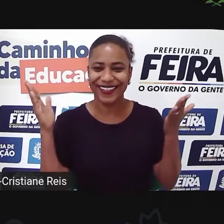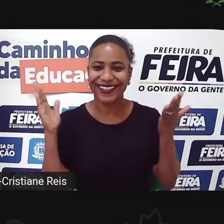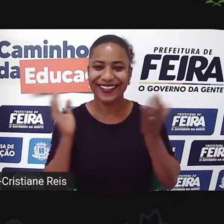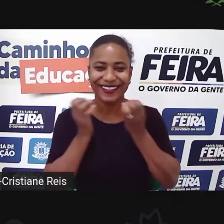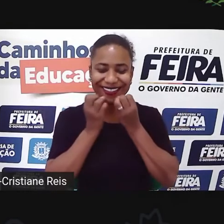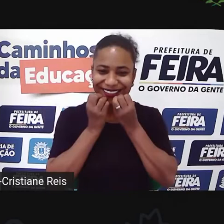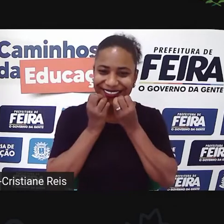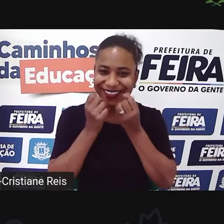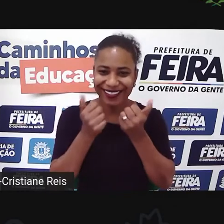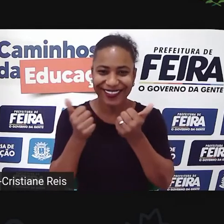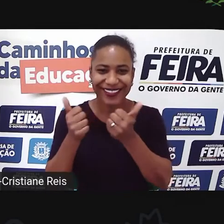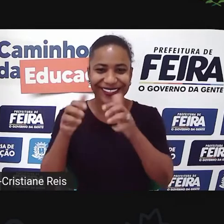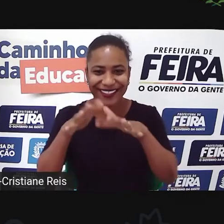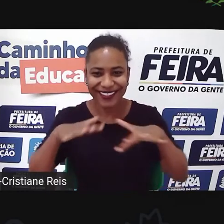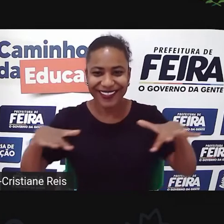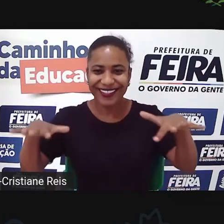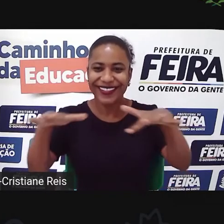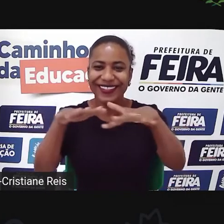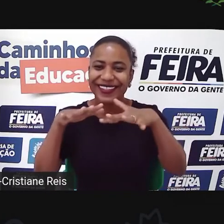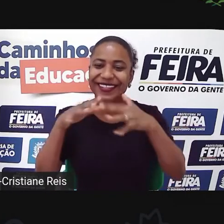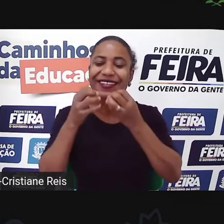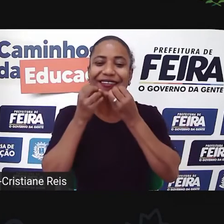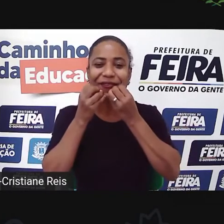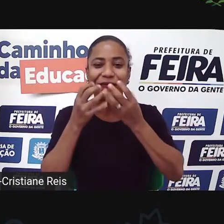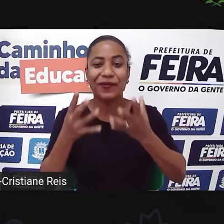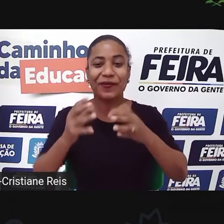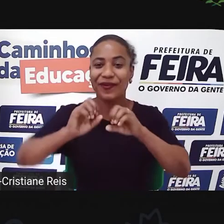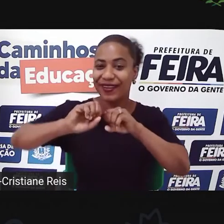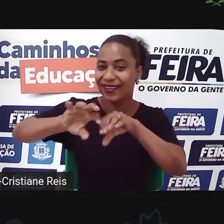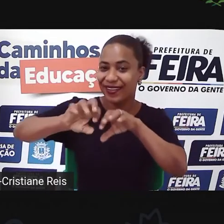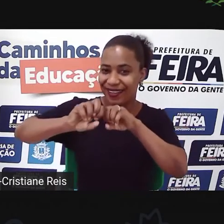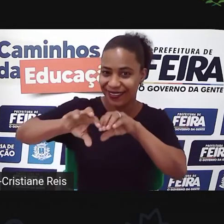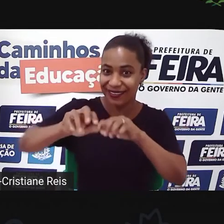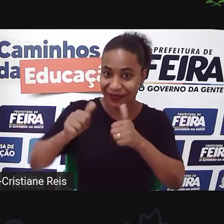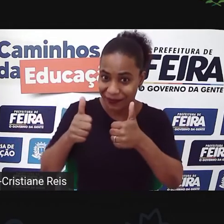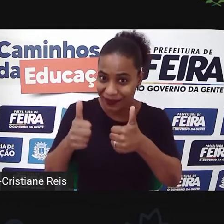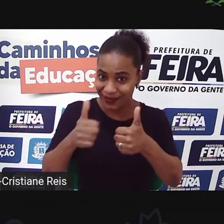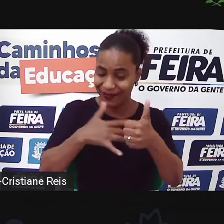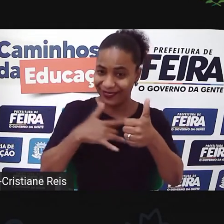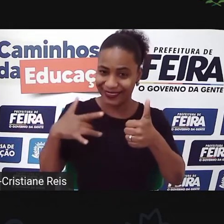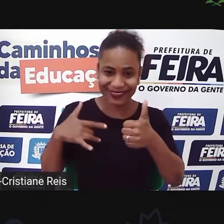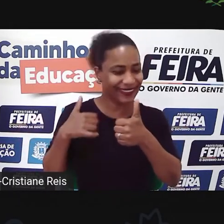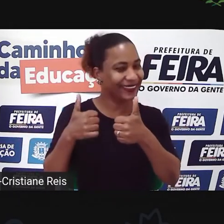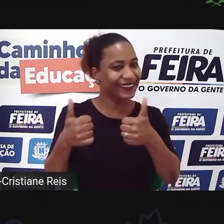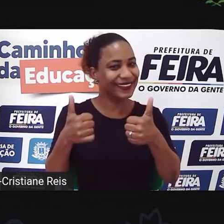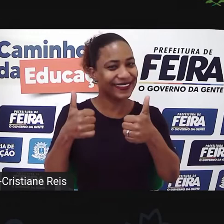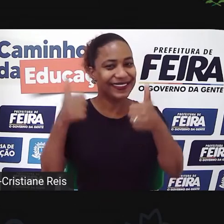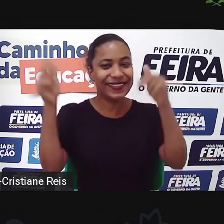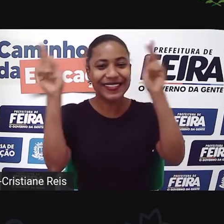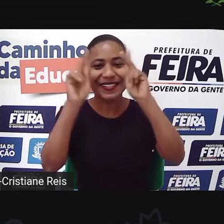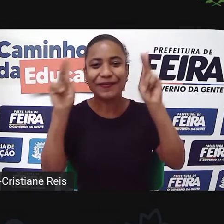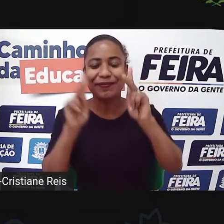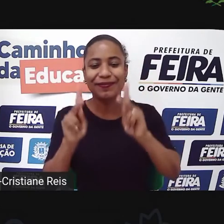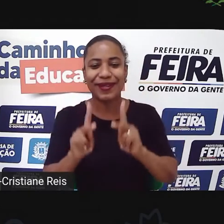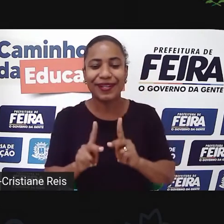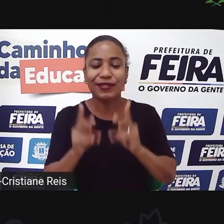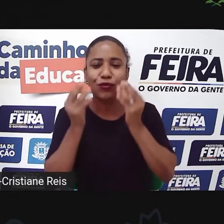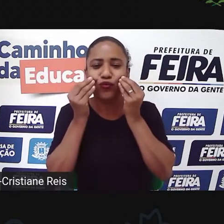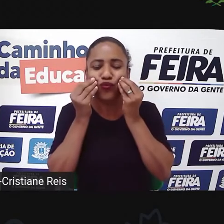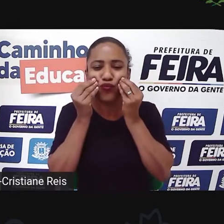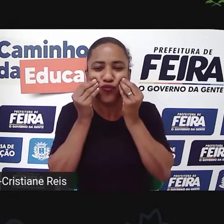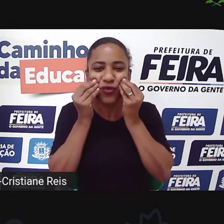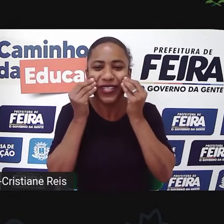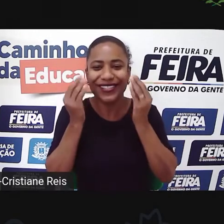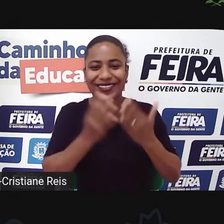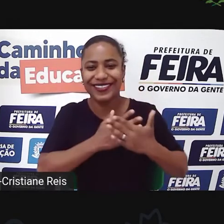Olá, galerinha! Estamos aqui mais uma vez, tudo certinho com vocês, muita paz e um beijão aí no coração de todos.